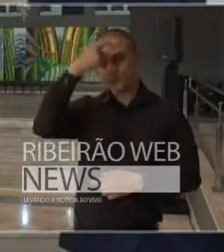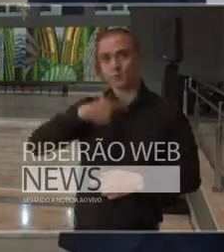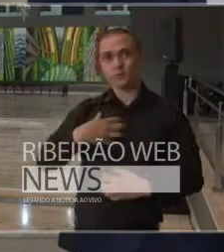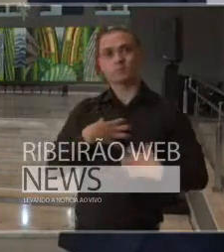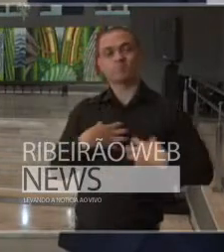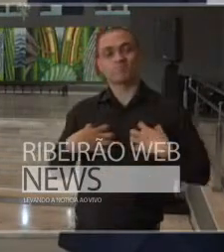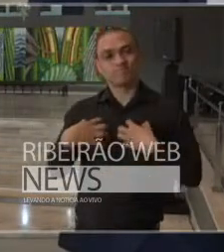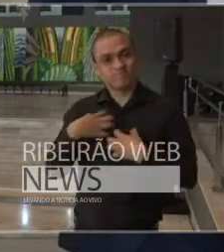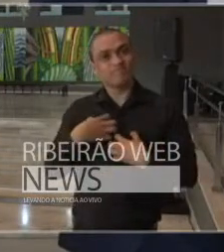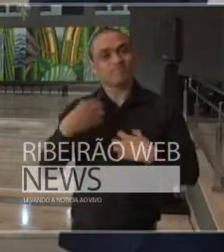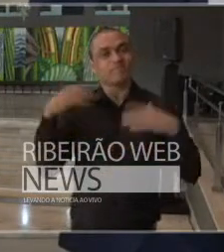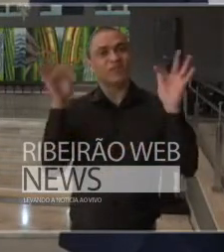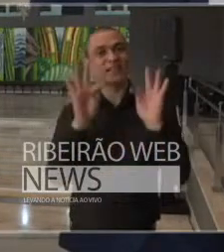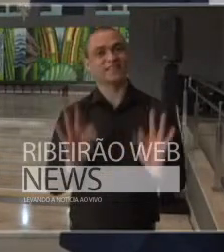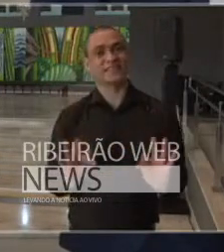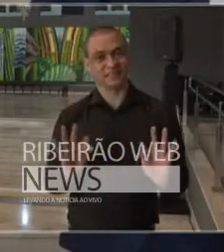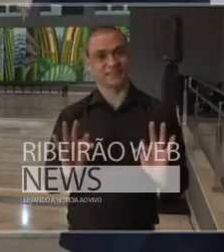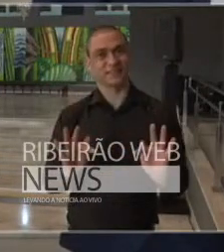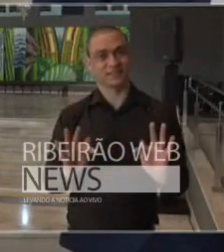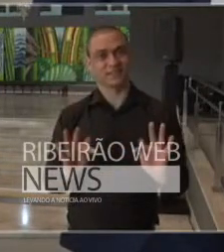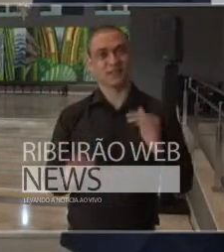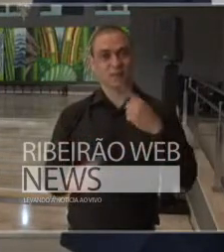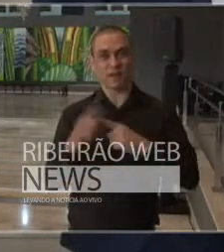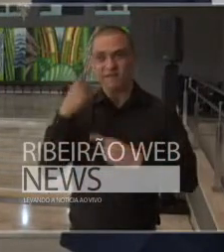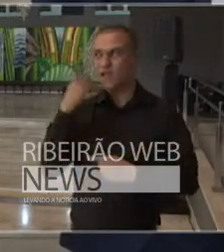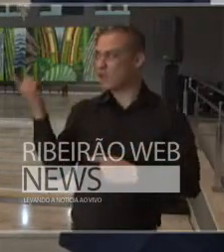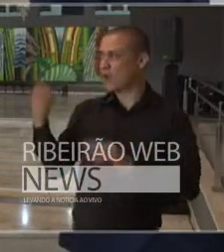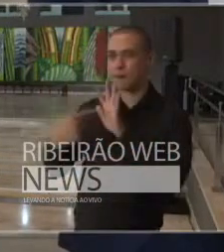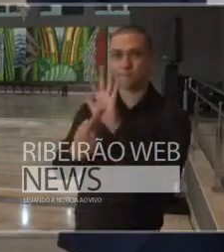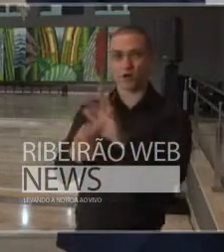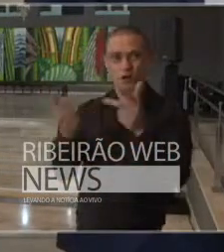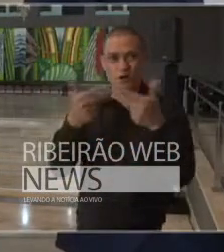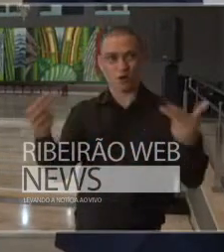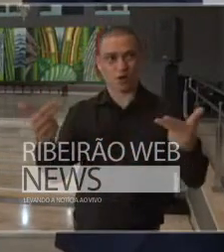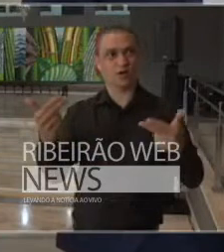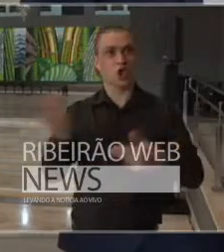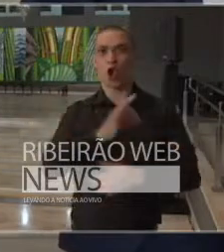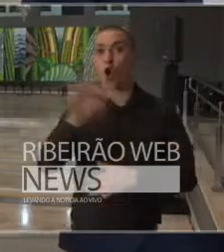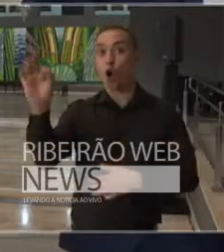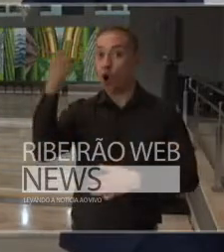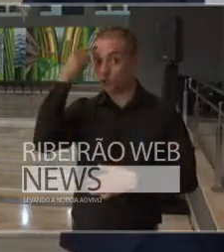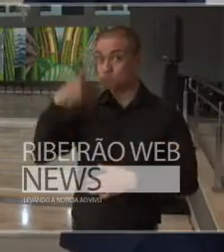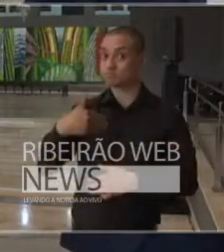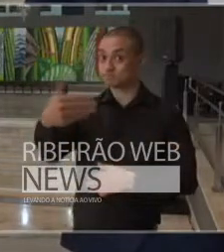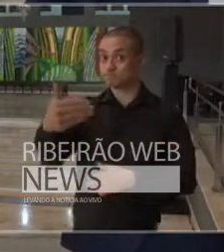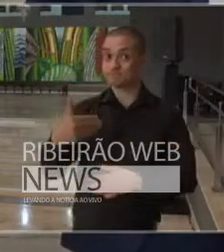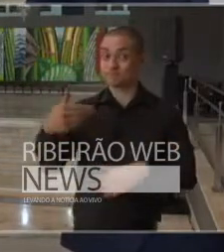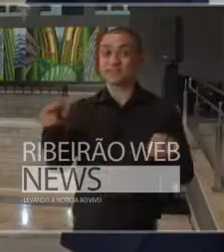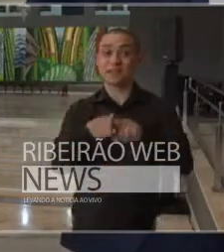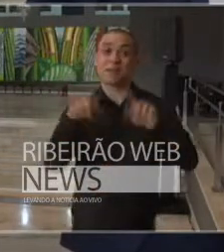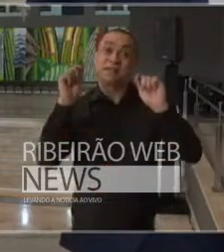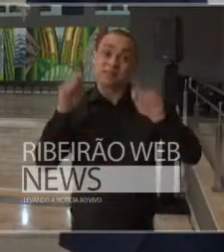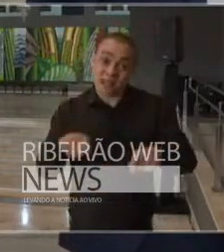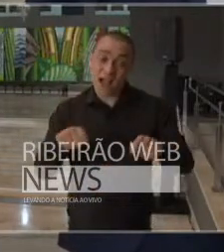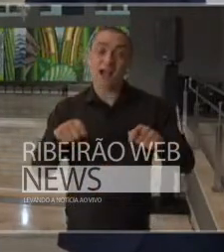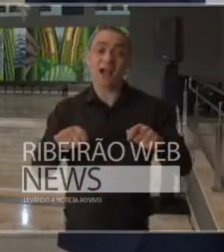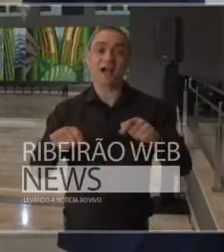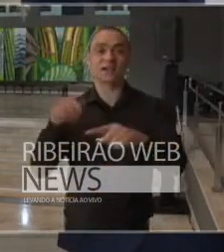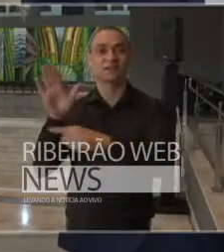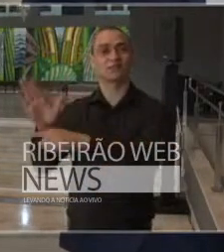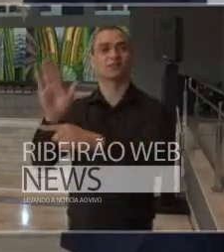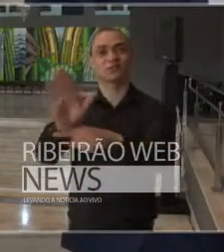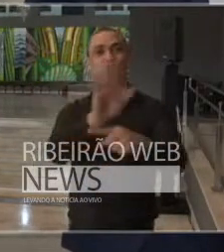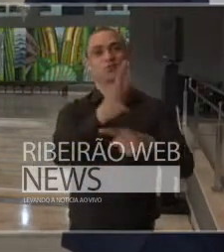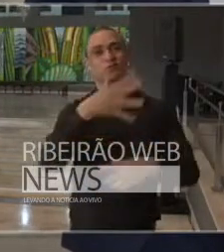satisfeito de ver essa apresentação com ótimas perspectivas e de poder continuar contribuindo